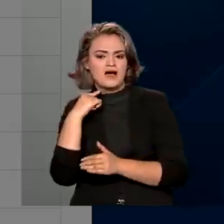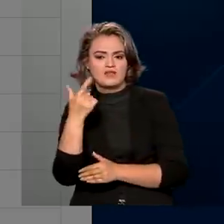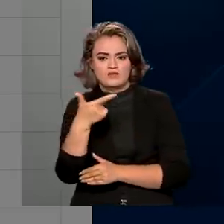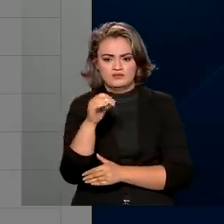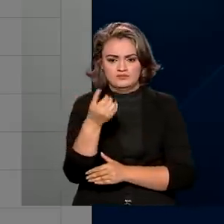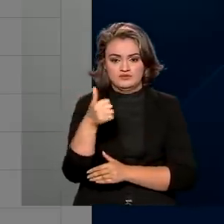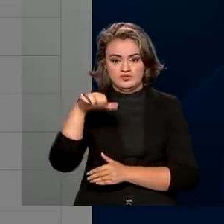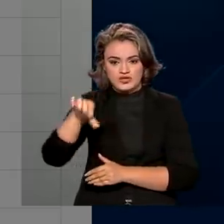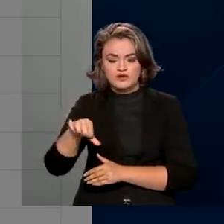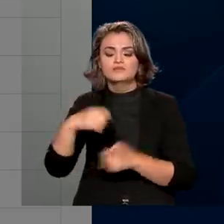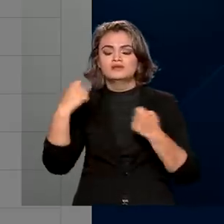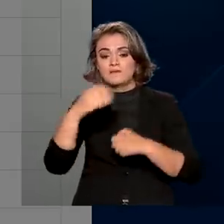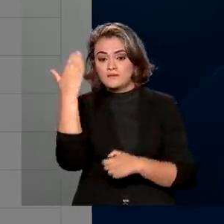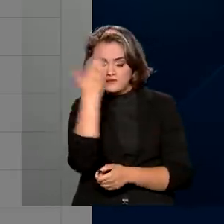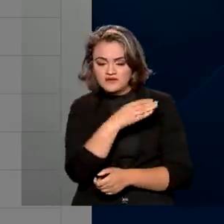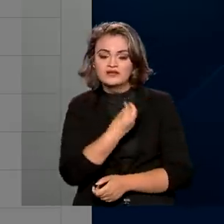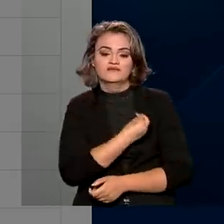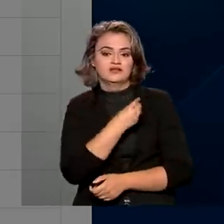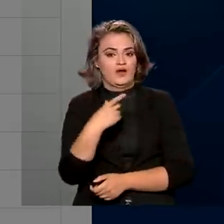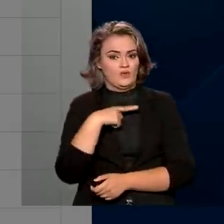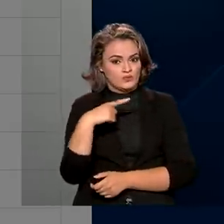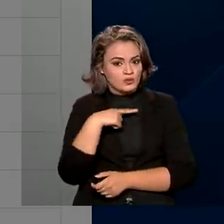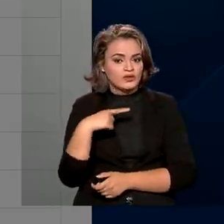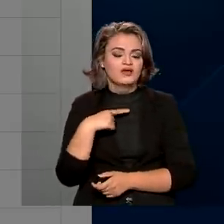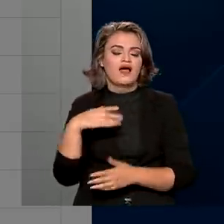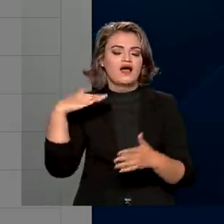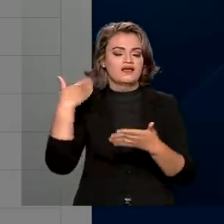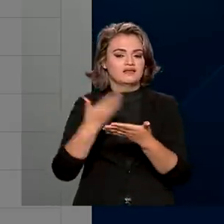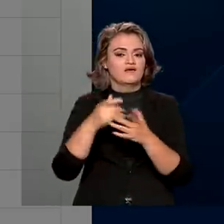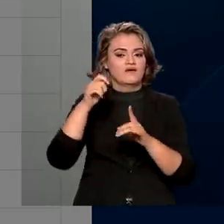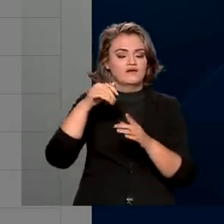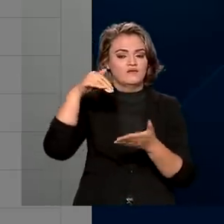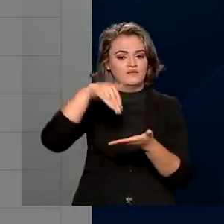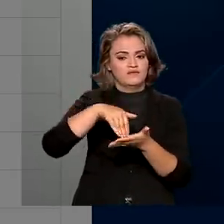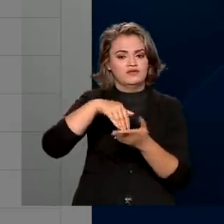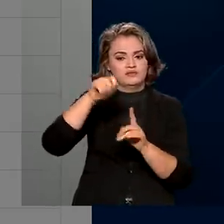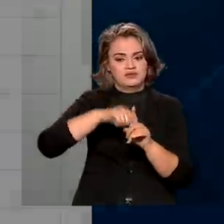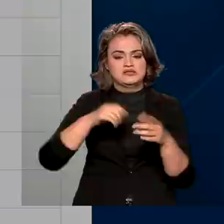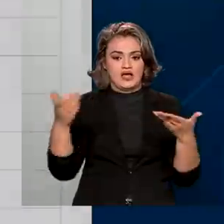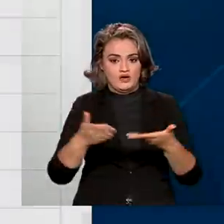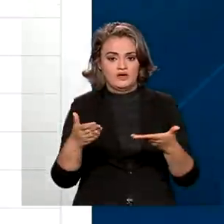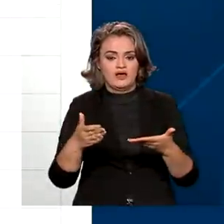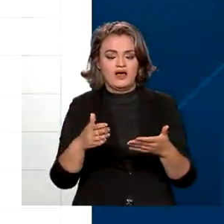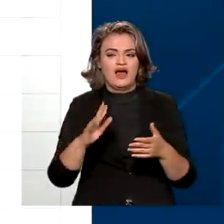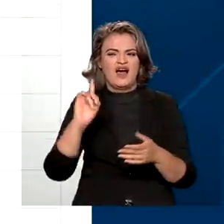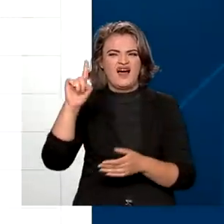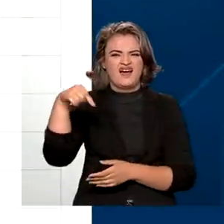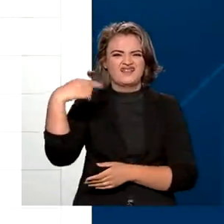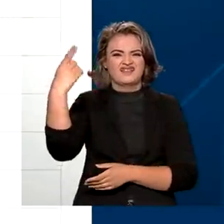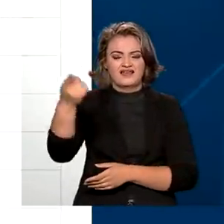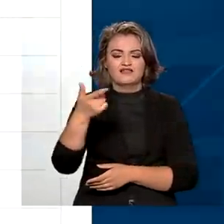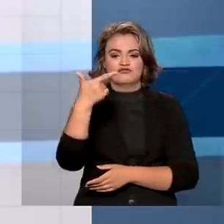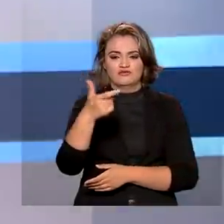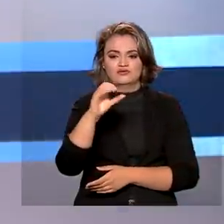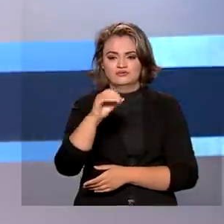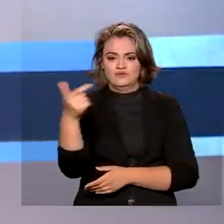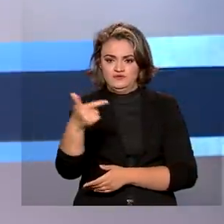devem comprovar sua situação até o fim deste mês e assim sucessivamente até julho de 2022.